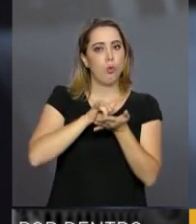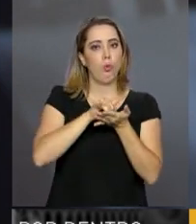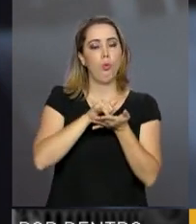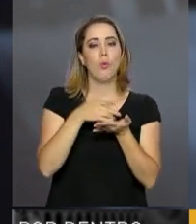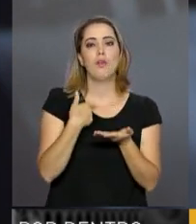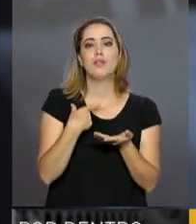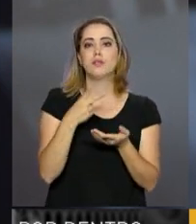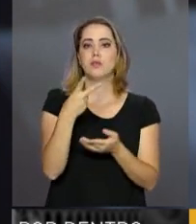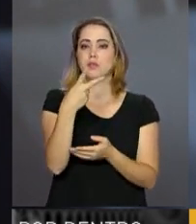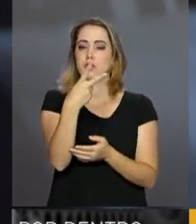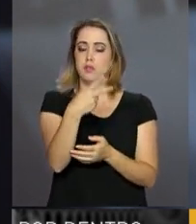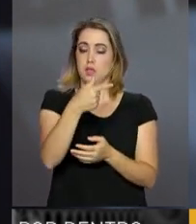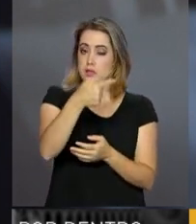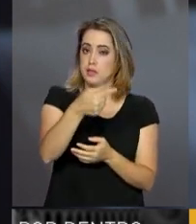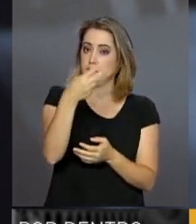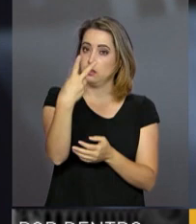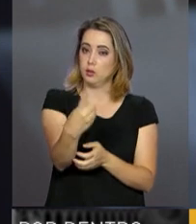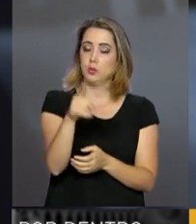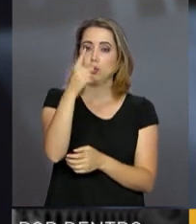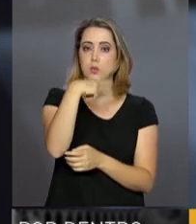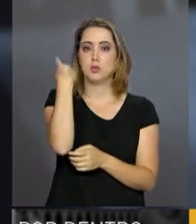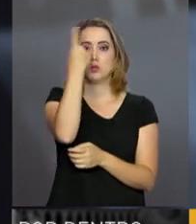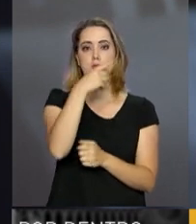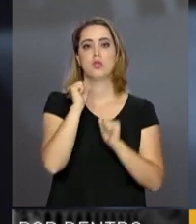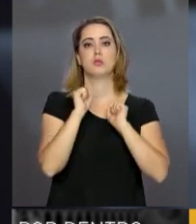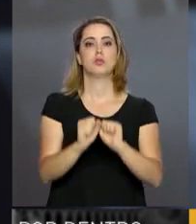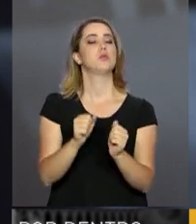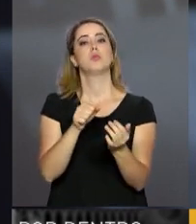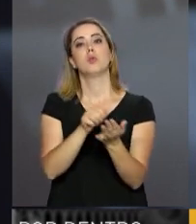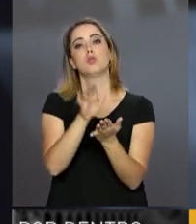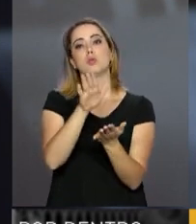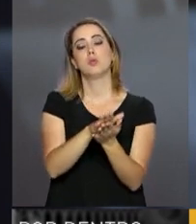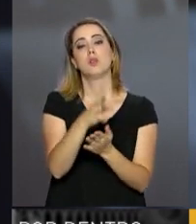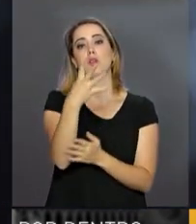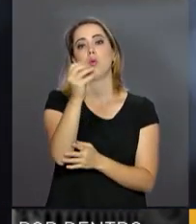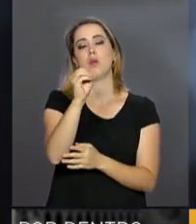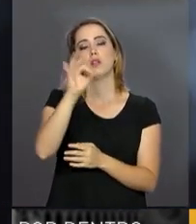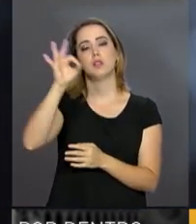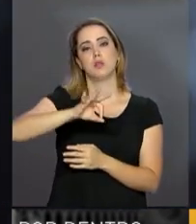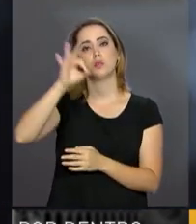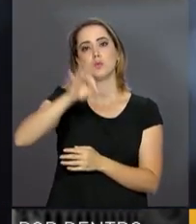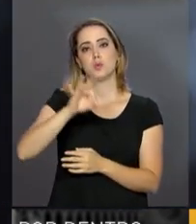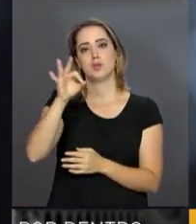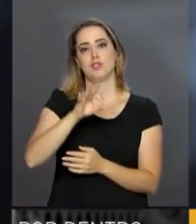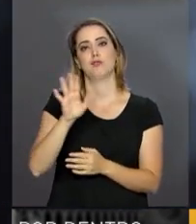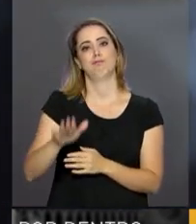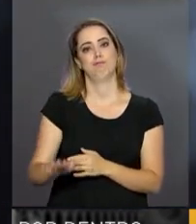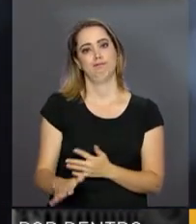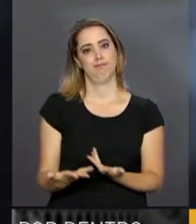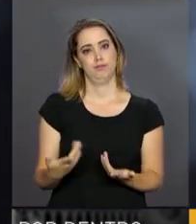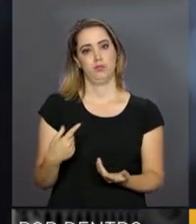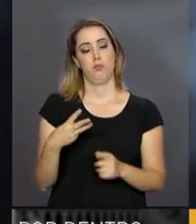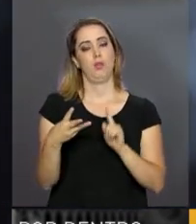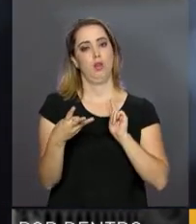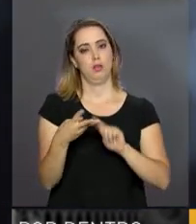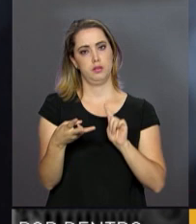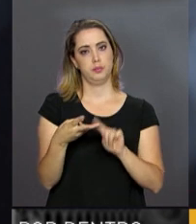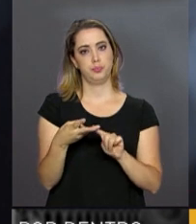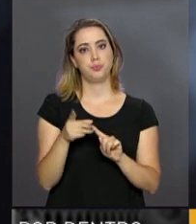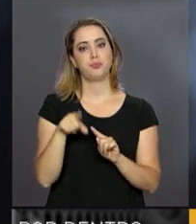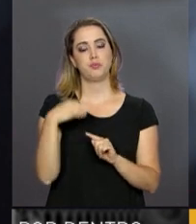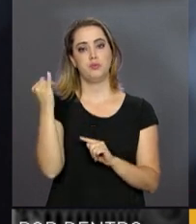72 horas. E, inclusive, poder pagar com 40% de desconto. A terceira medida, que consideramos muito importante,